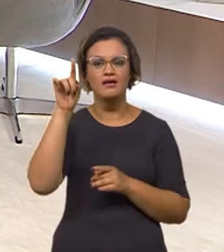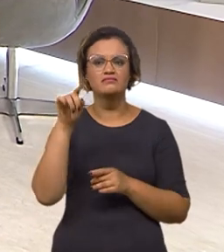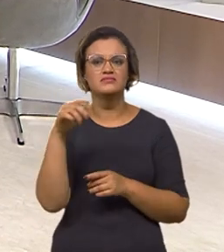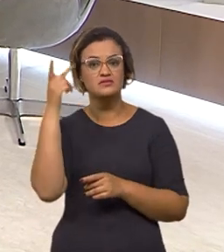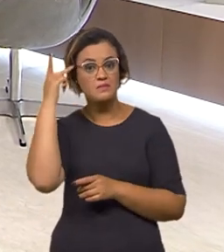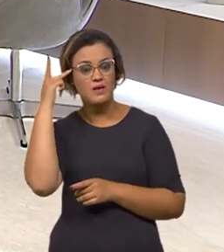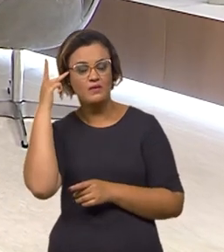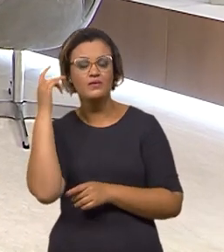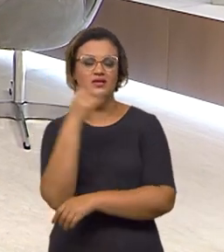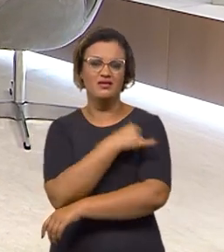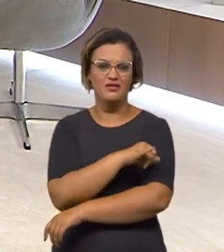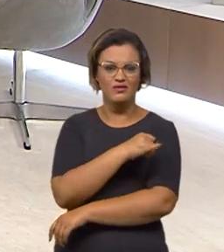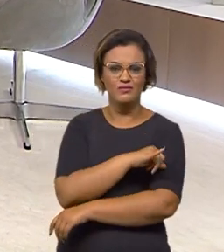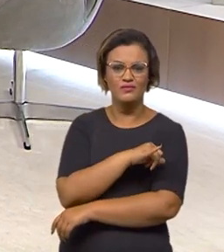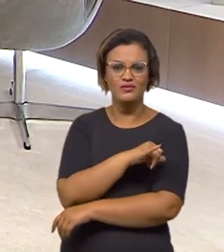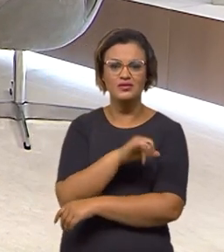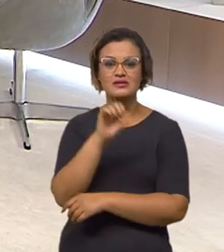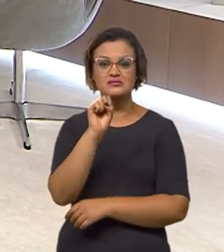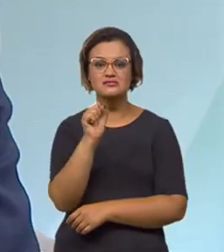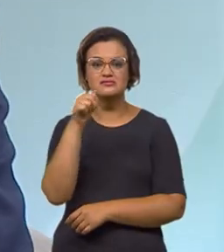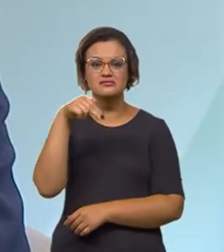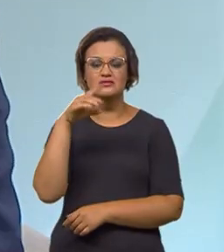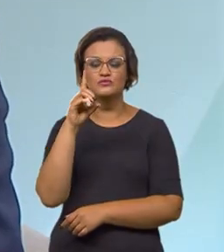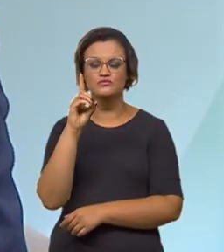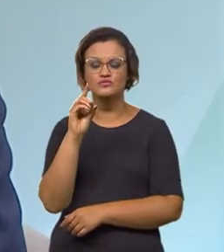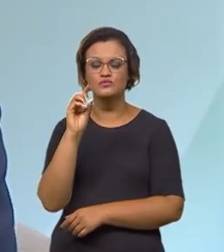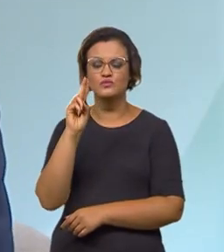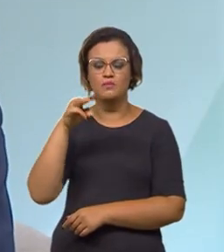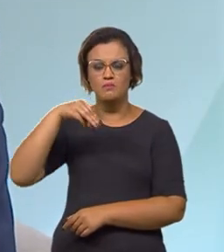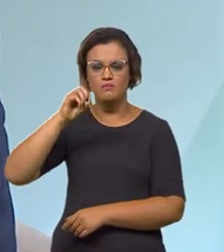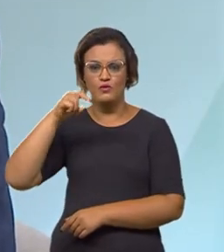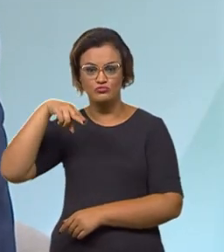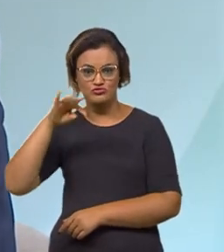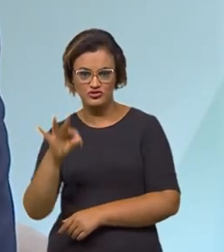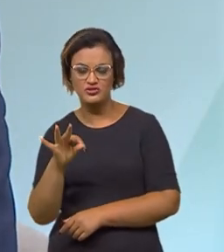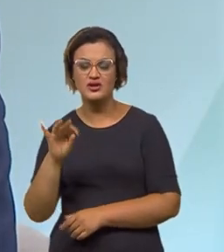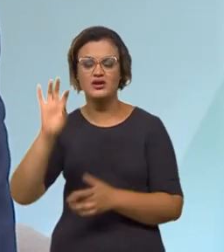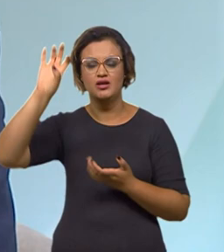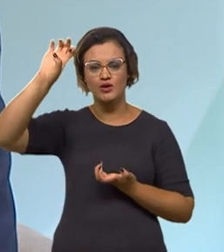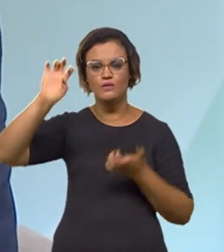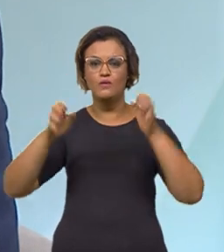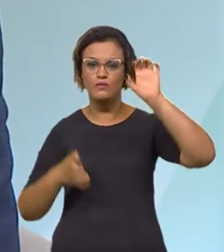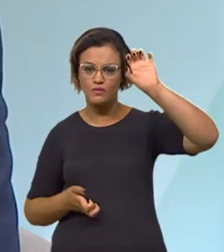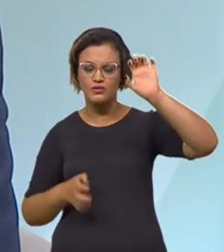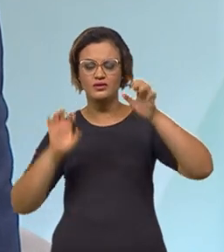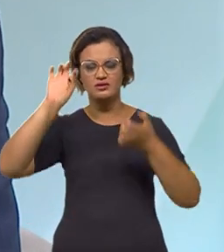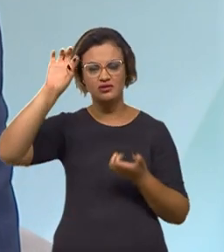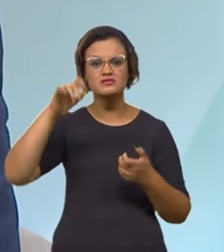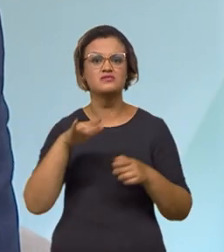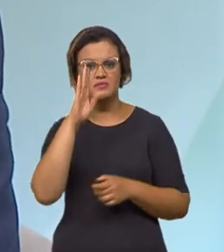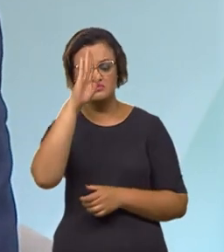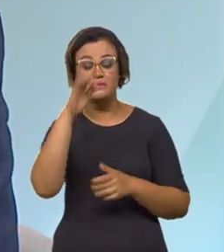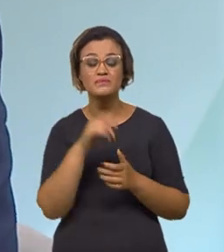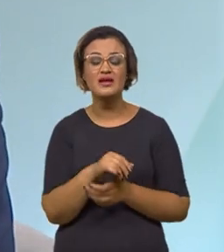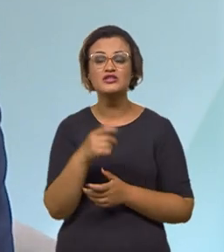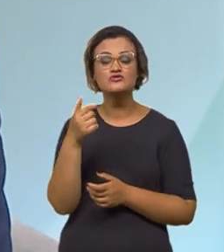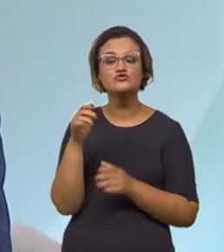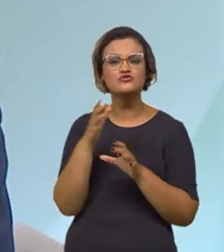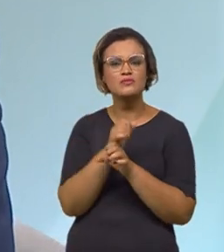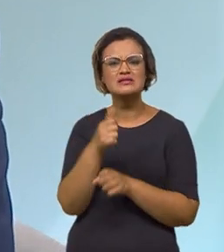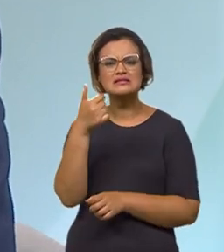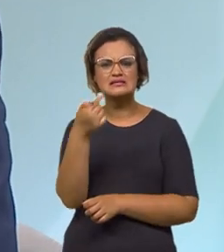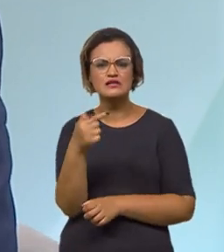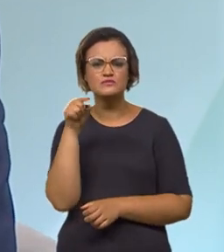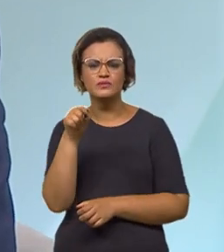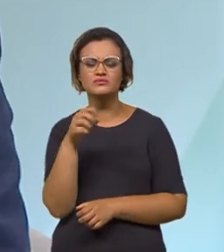Então, a ponte aérea é extremamente expressiva, o aeroporto de Congonhas é um grande protagonista nessa agenda. Nós estamos falando de mais de 7,3 bilhões de